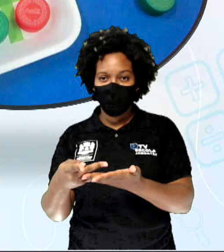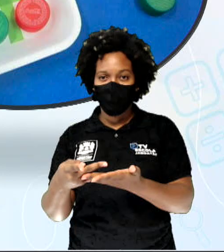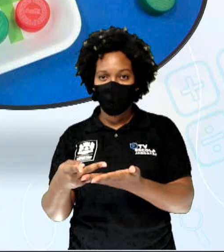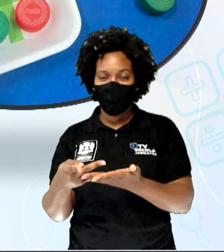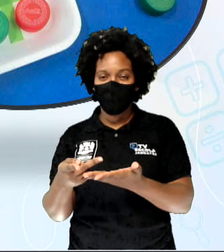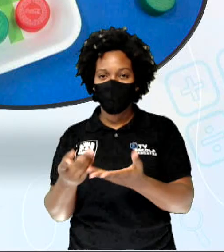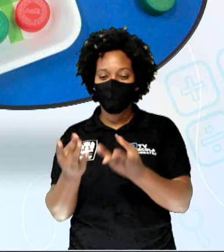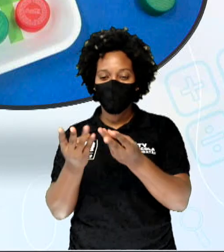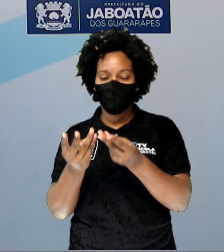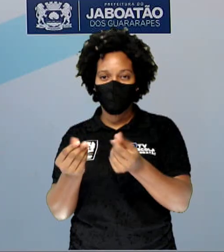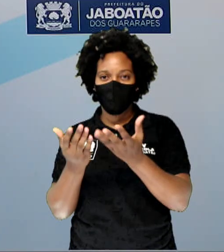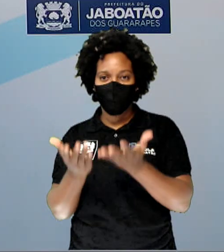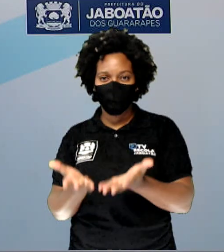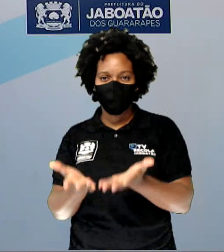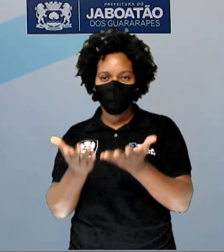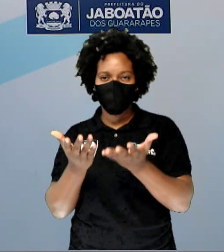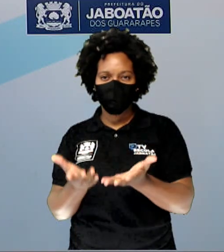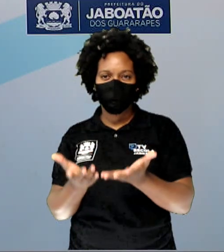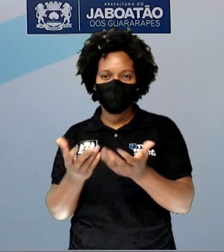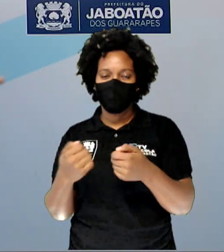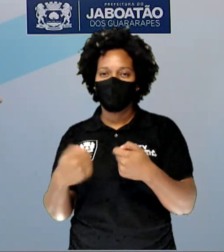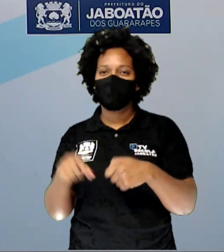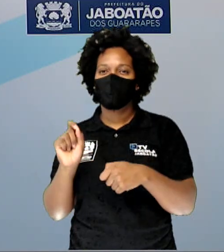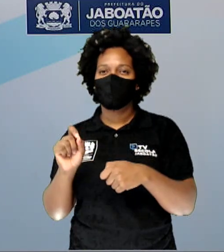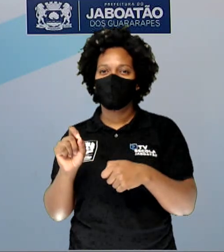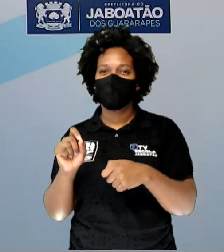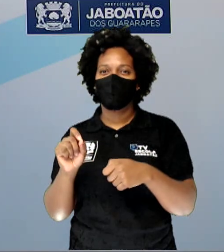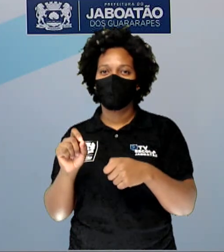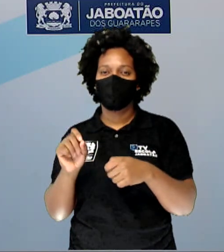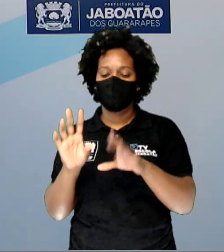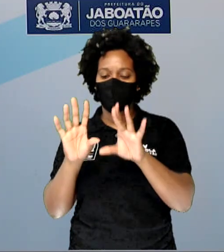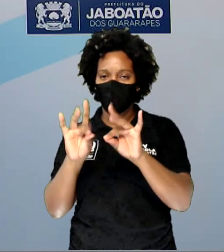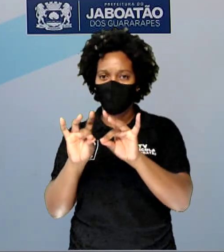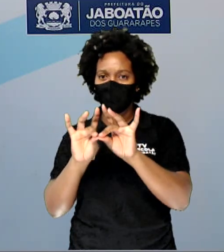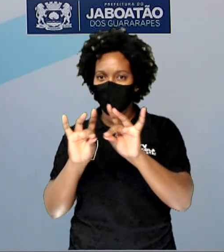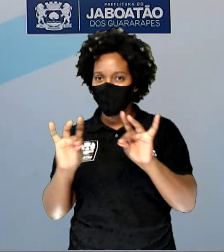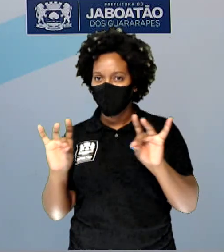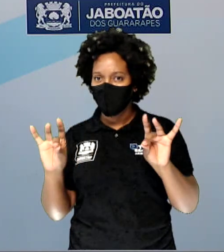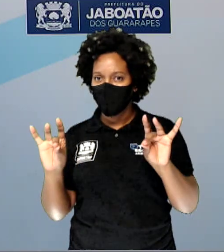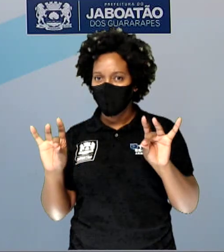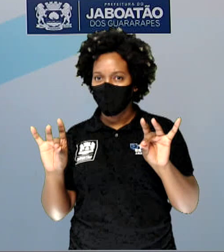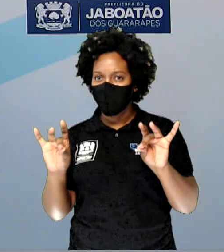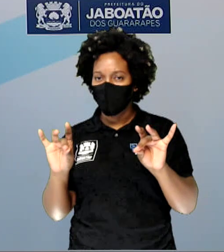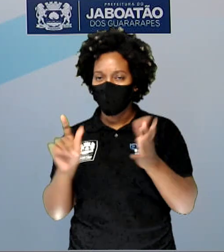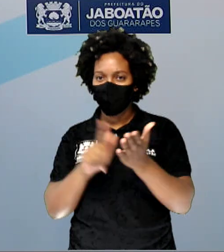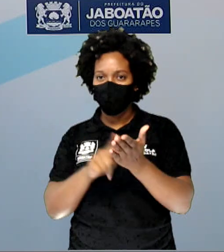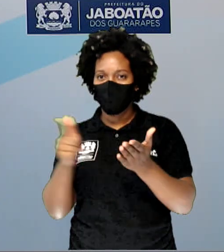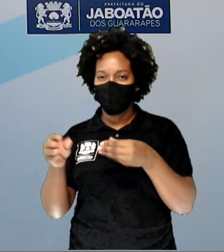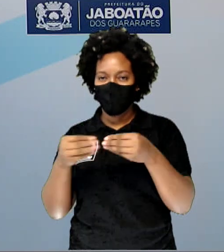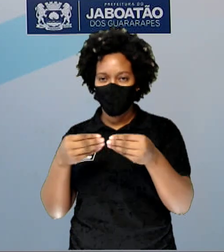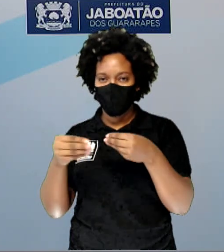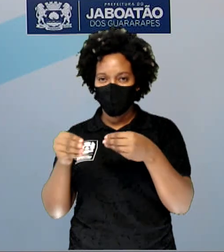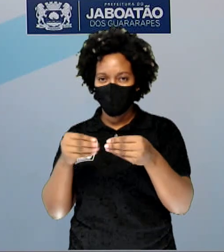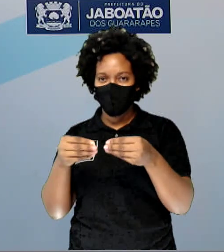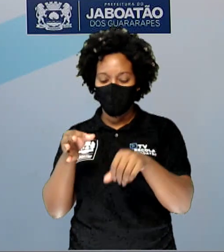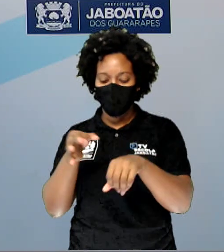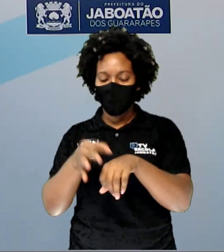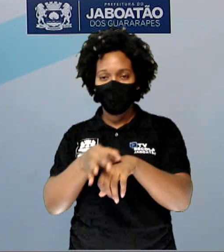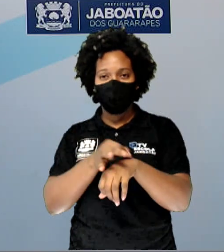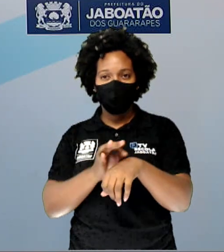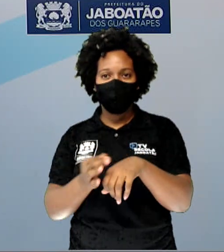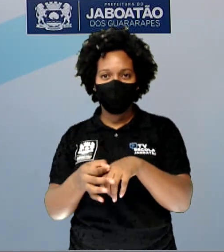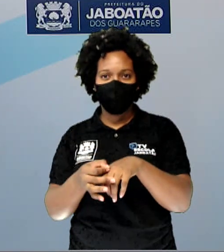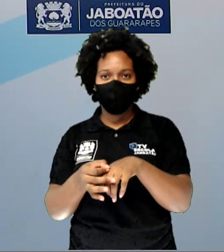apenas de fita adesiva e papelão e tampinha. O é que vocês fazem como aparece aí na imagem? Se vocês usarem um